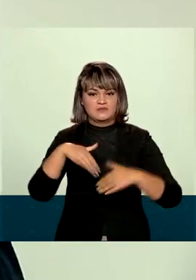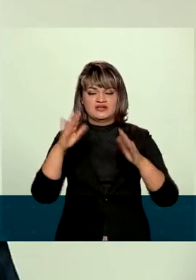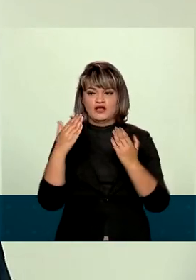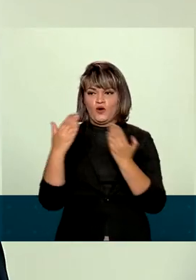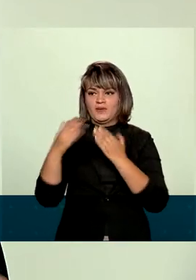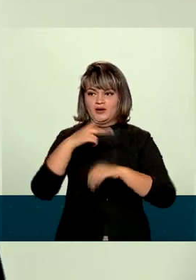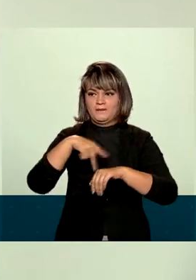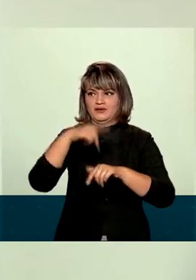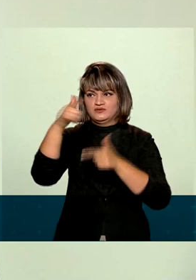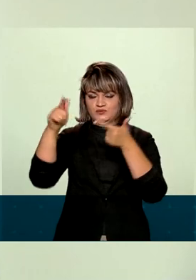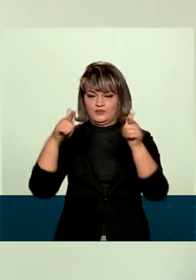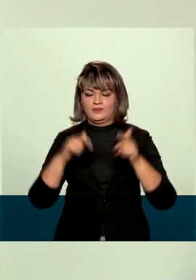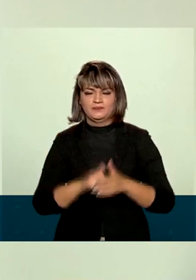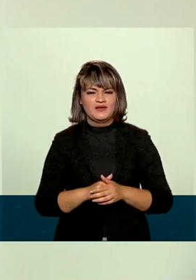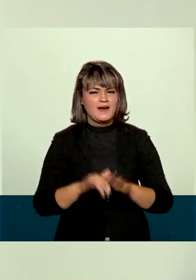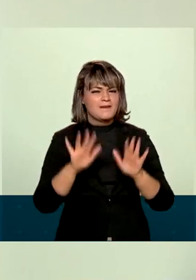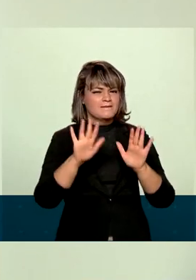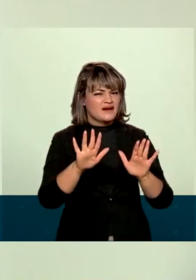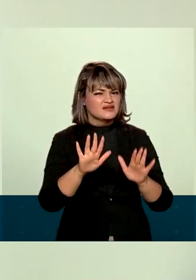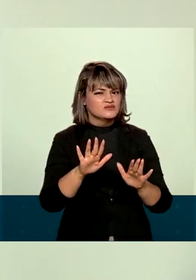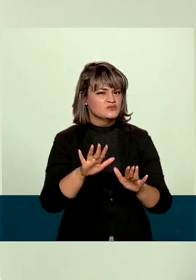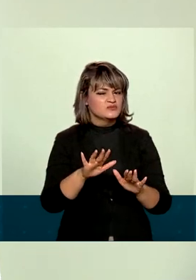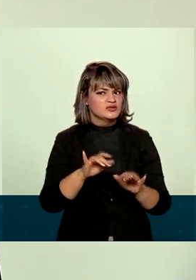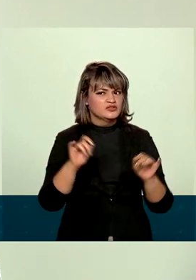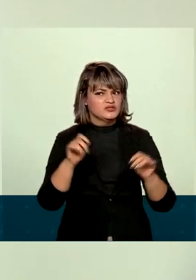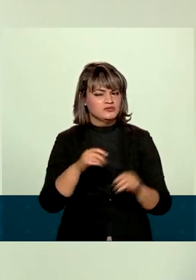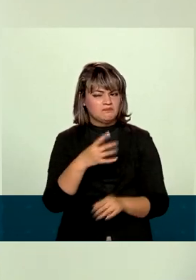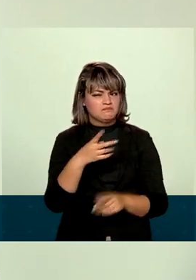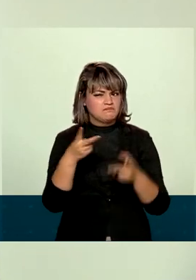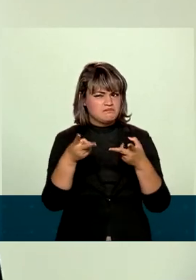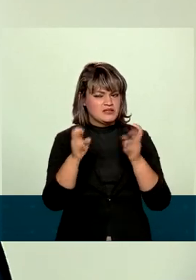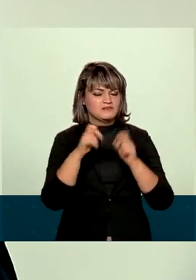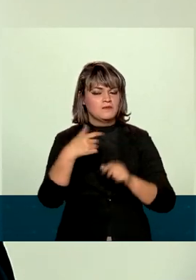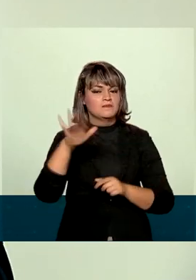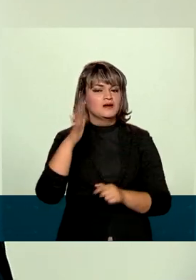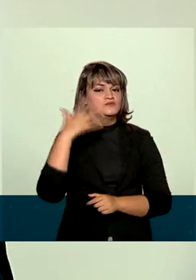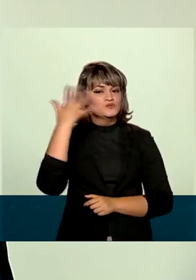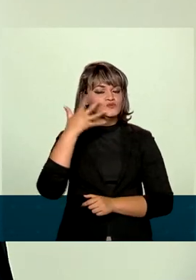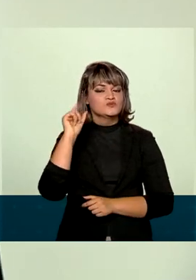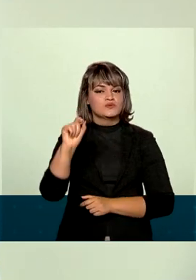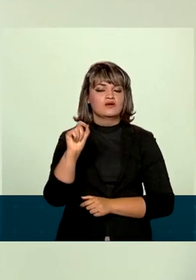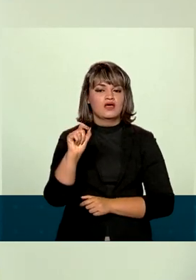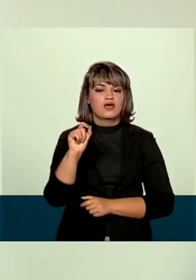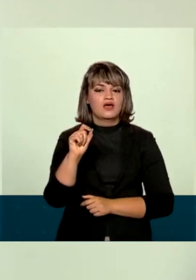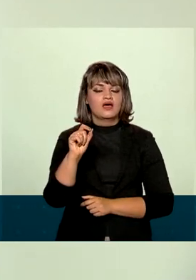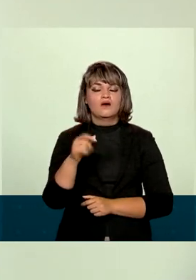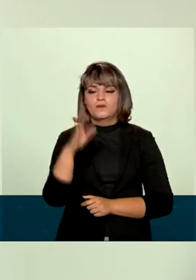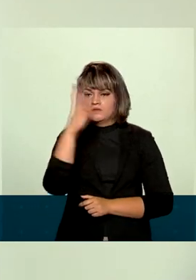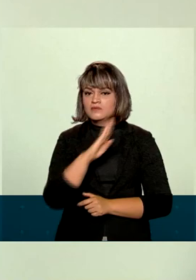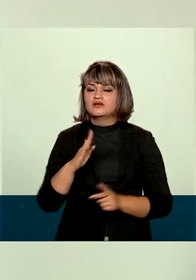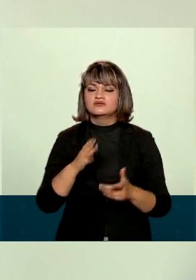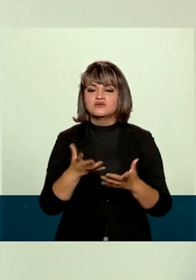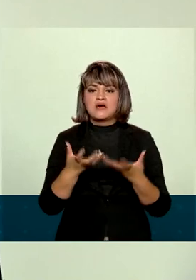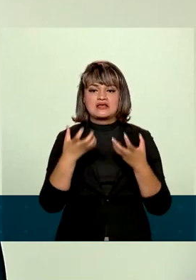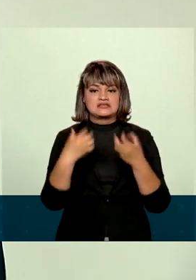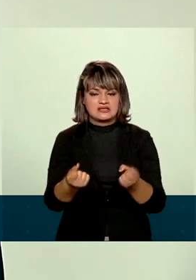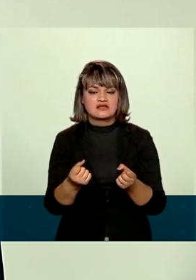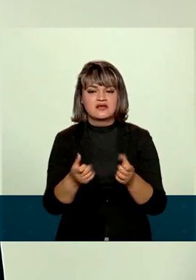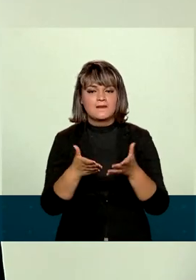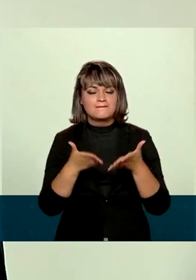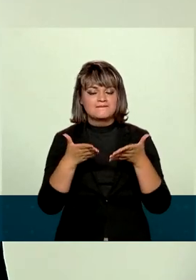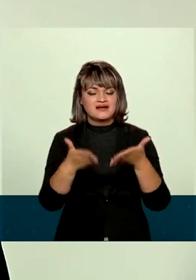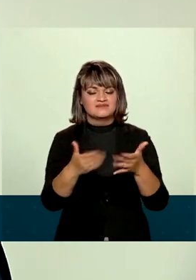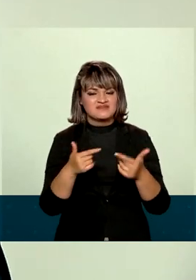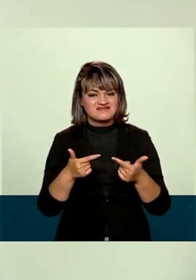Mas o aspecto que mais chamou atenção, talvez, do discurso brasileiro foi a disposição do Brasil em ter uma participação